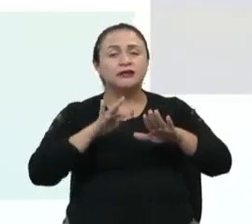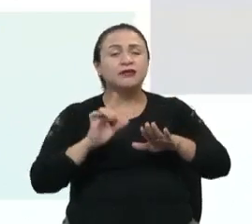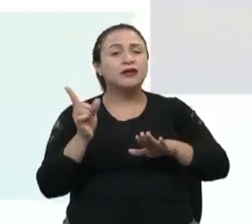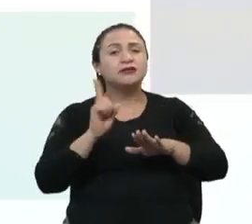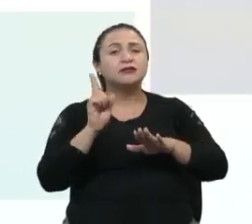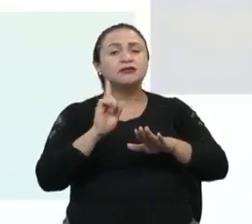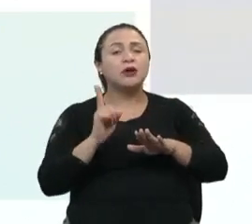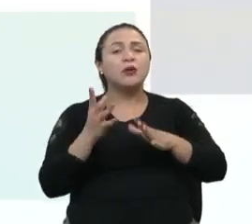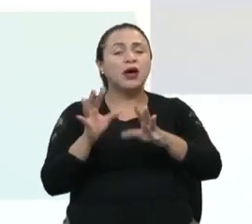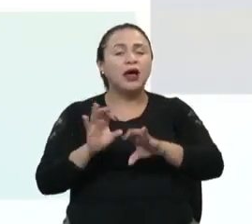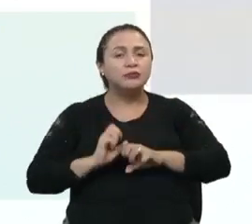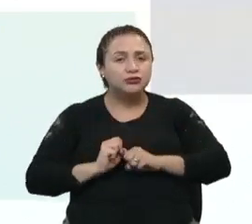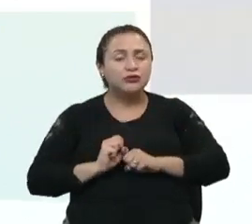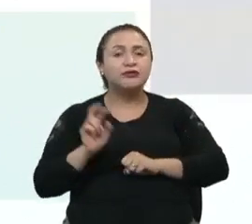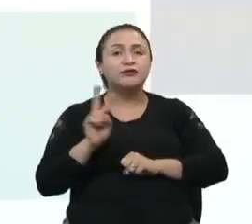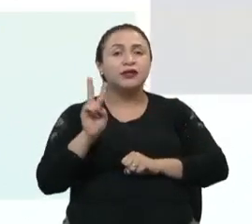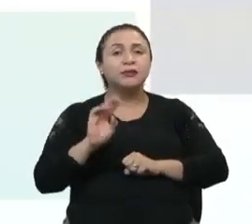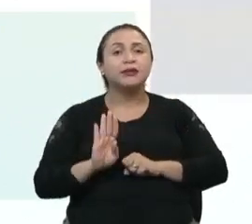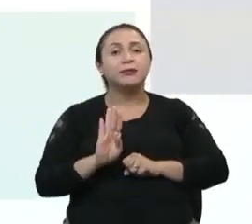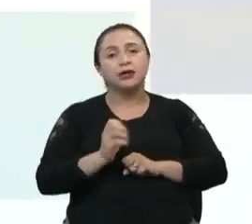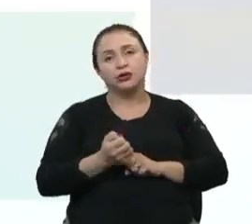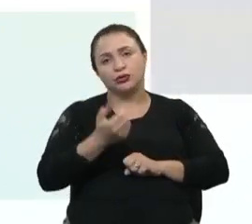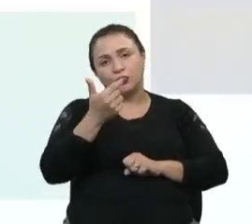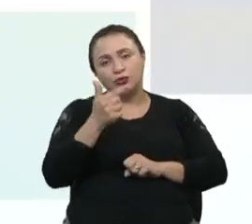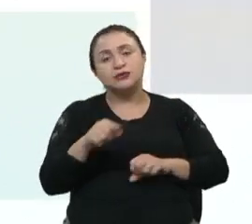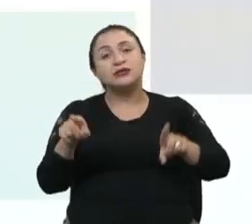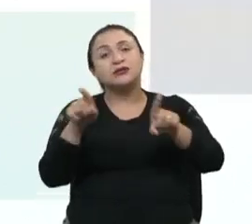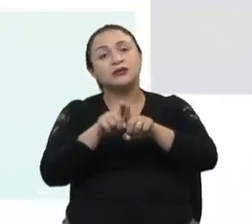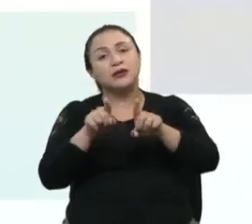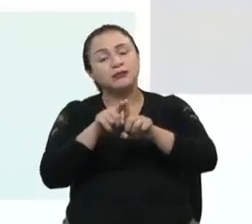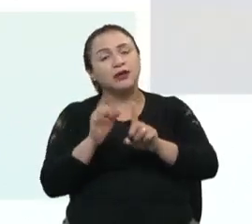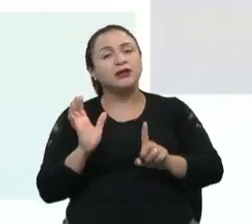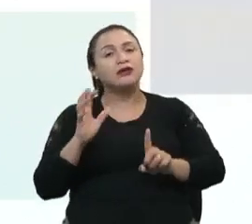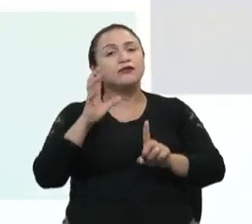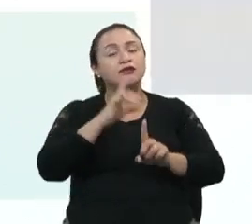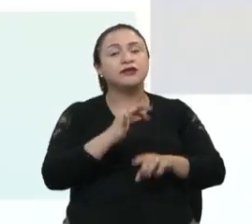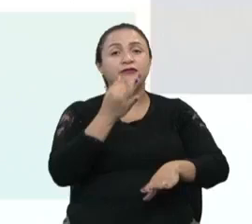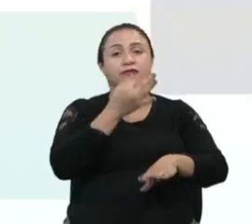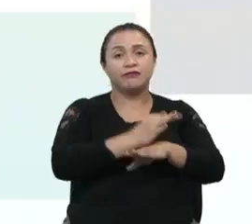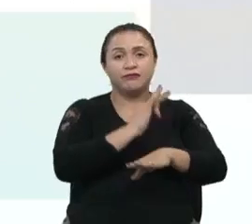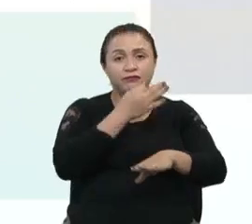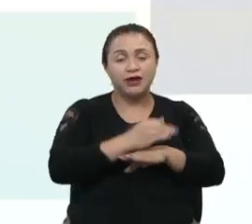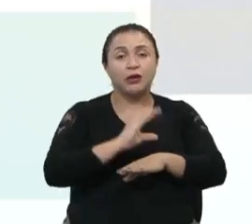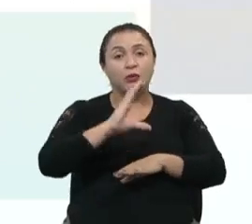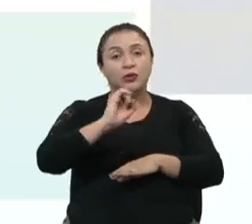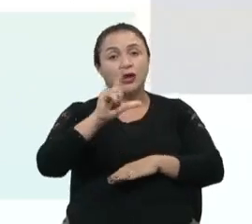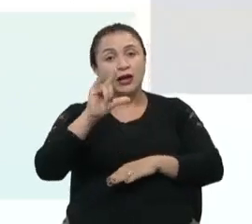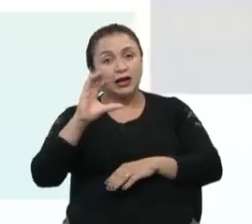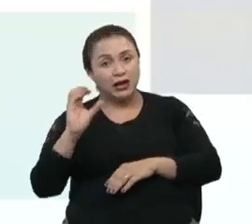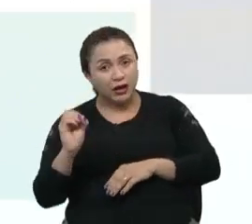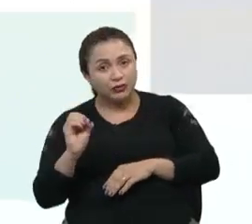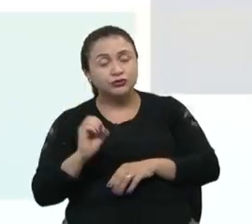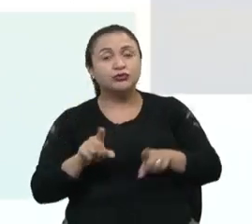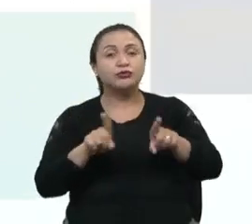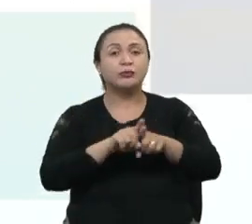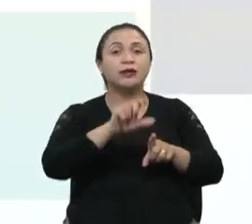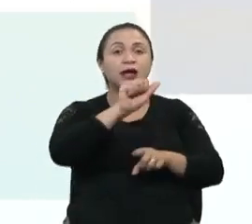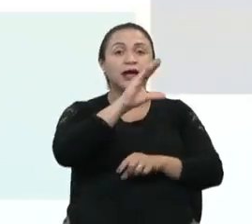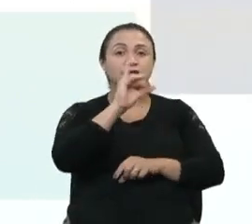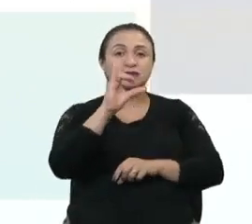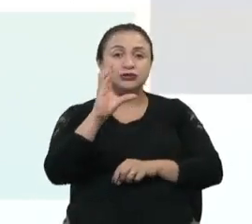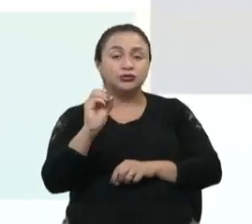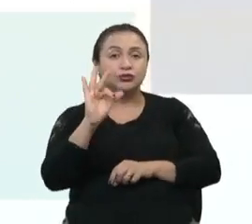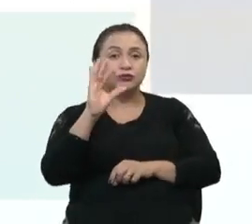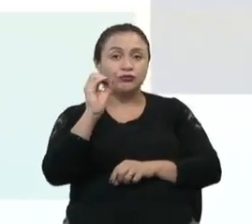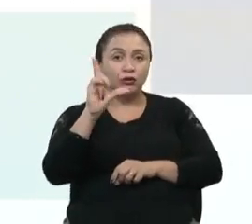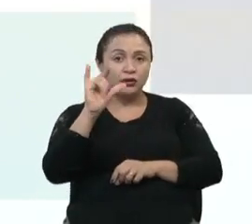B12. Mas também isso interfere na absorção de ferro, de cálcio, de ácido fólico